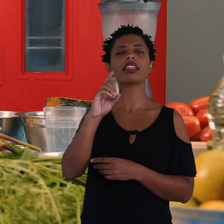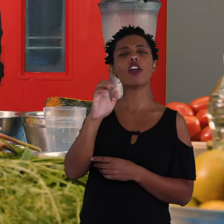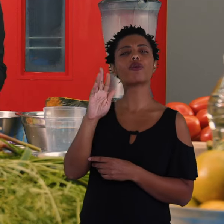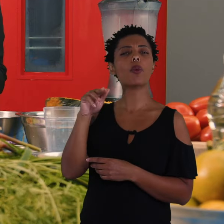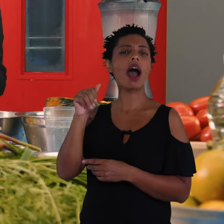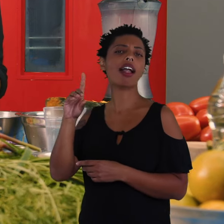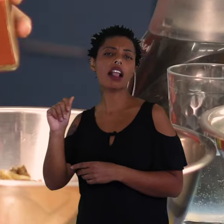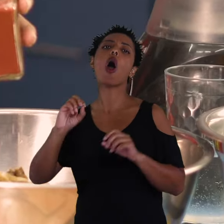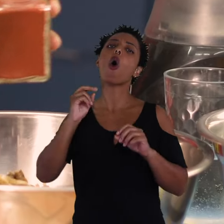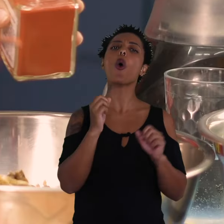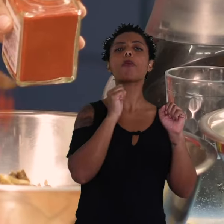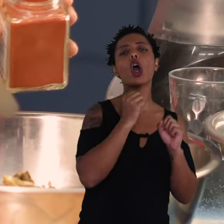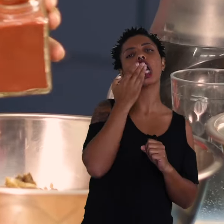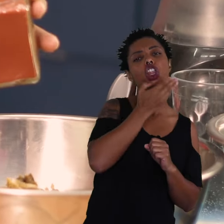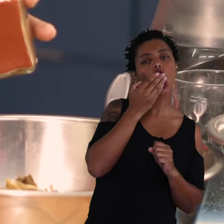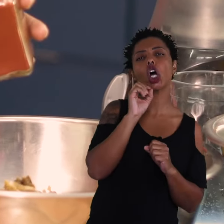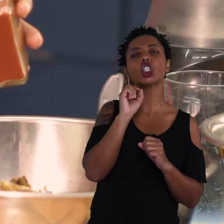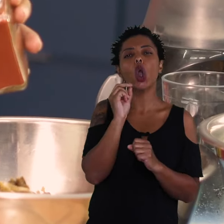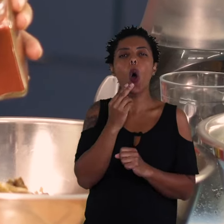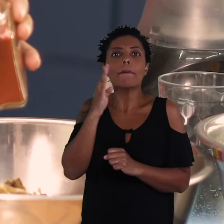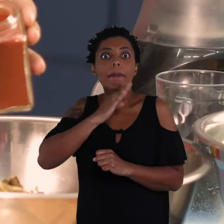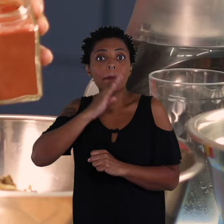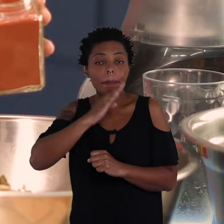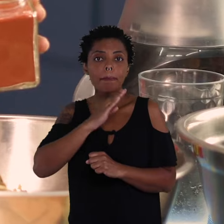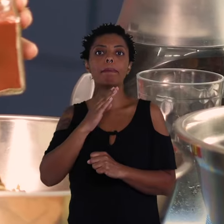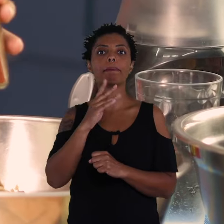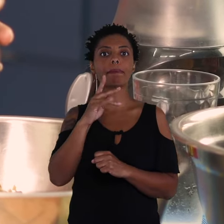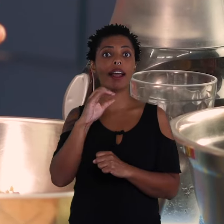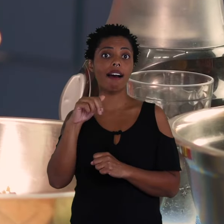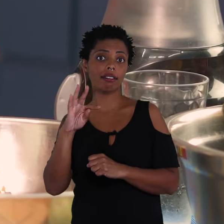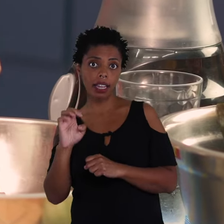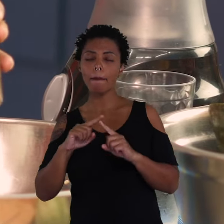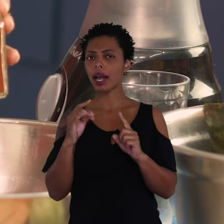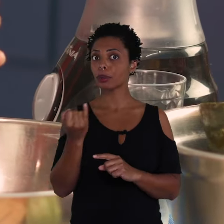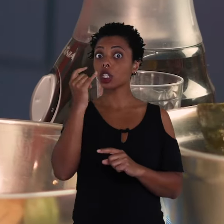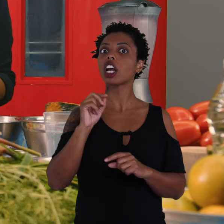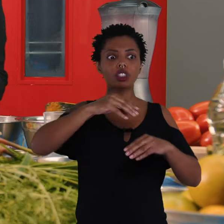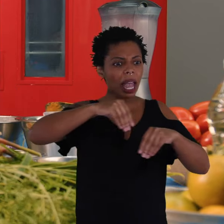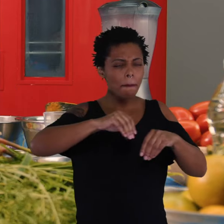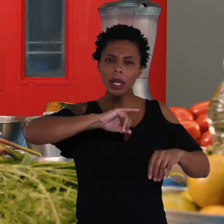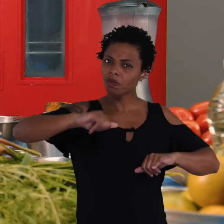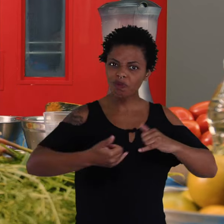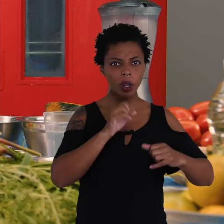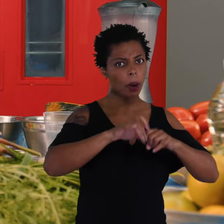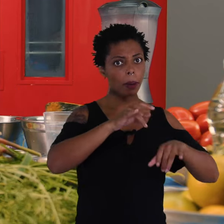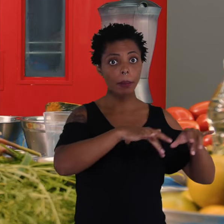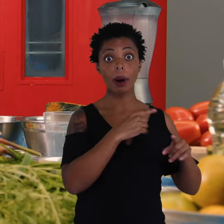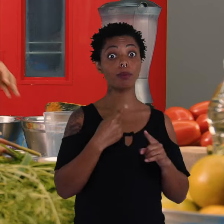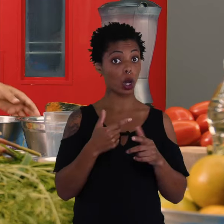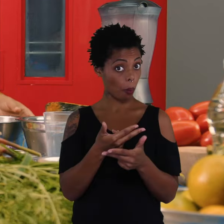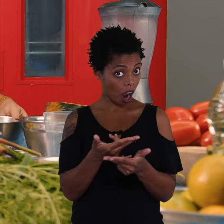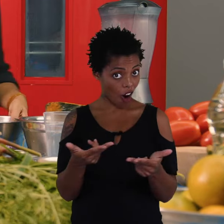a páprica picante, a páprica doce. O importante é a gente usar e abusar das especiarias,